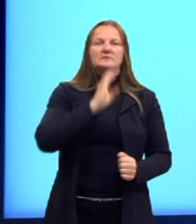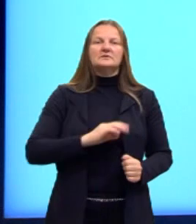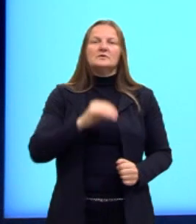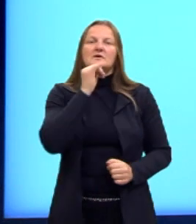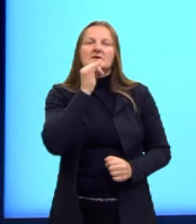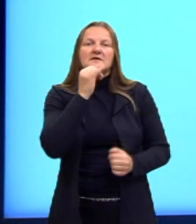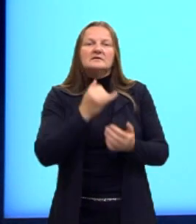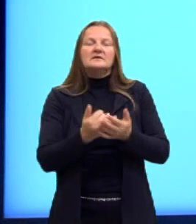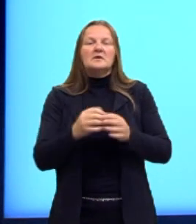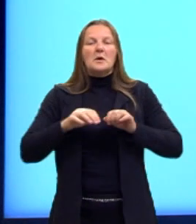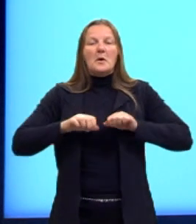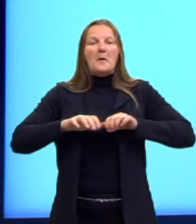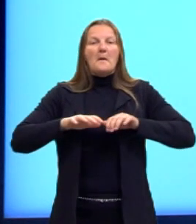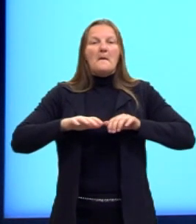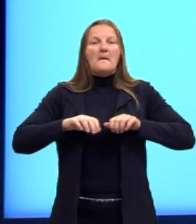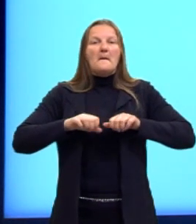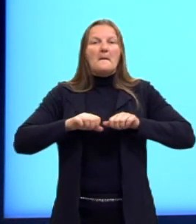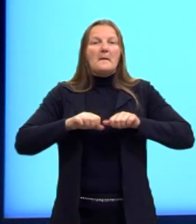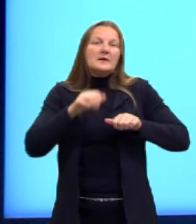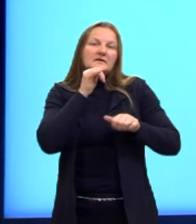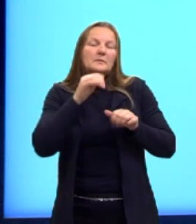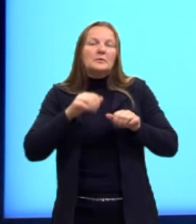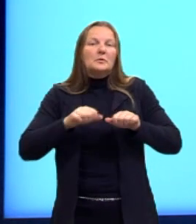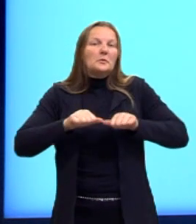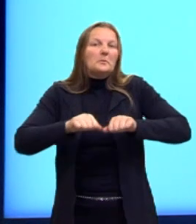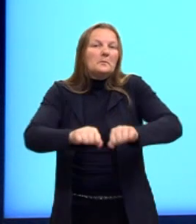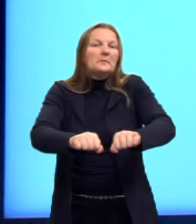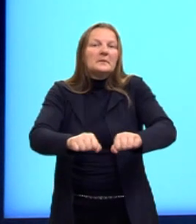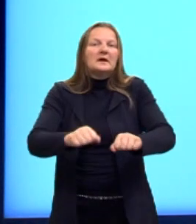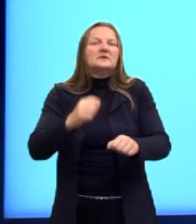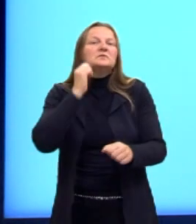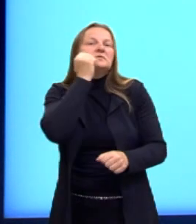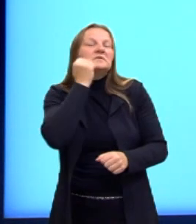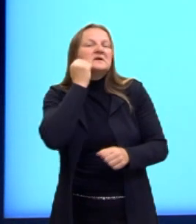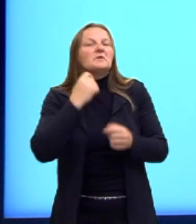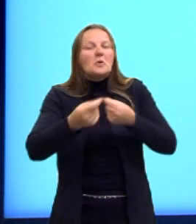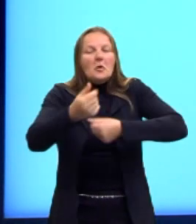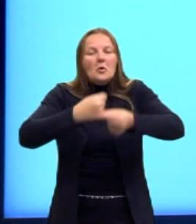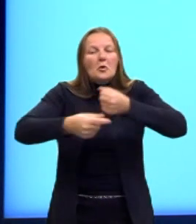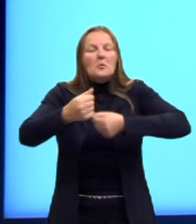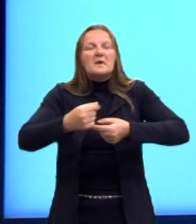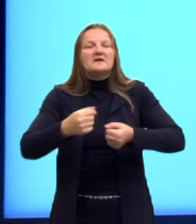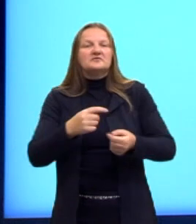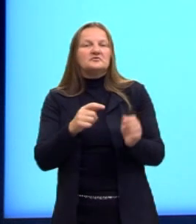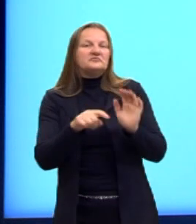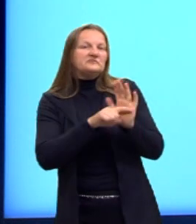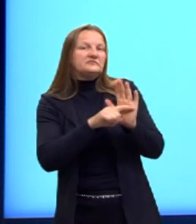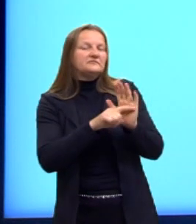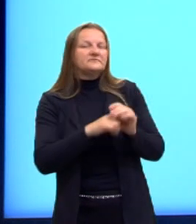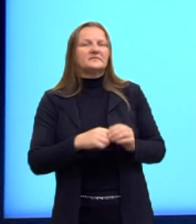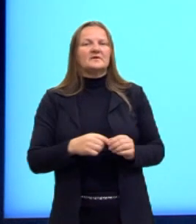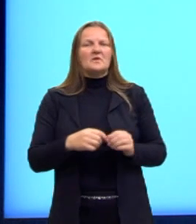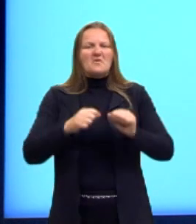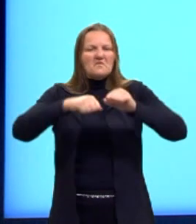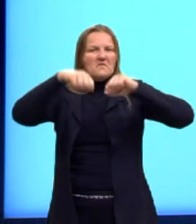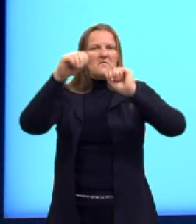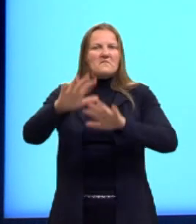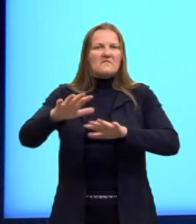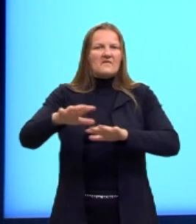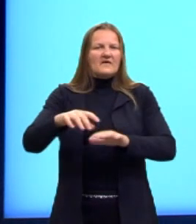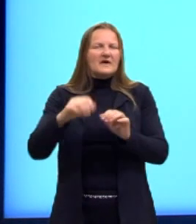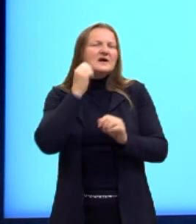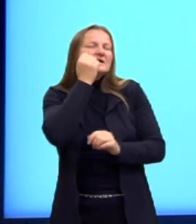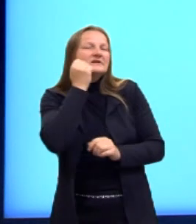mercado negro, para denominar comércio ilegal, magia negra, para citar práticas